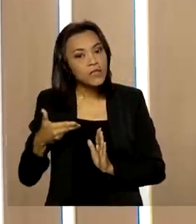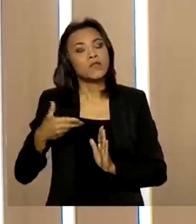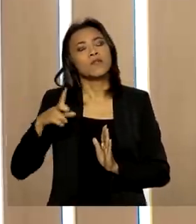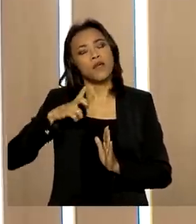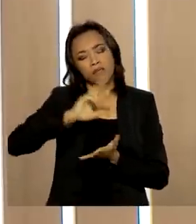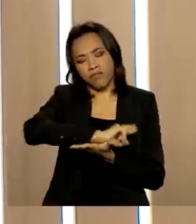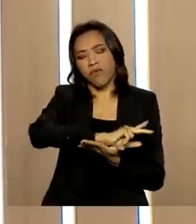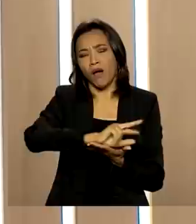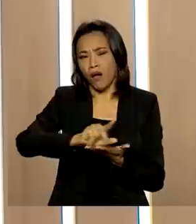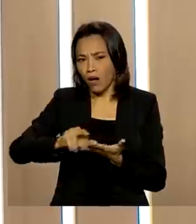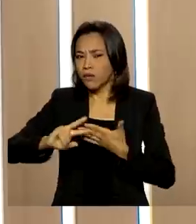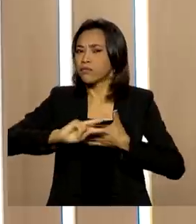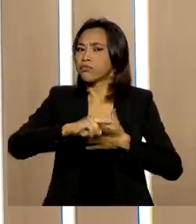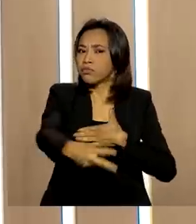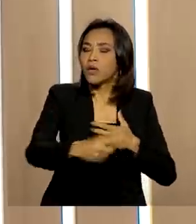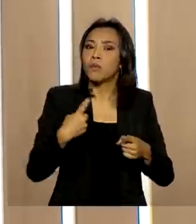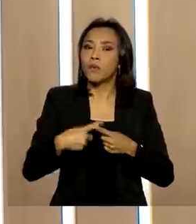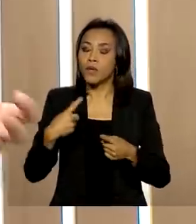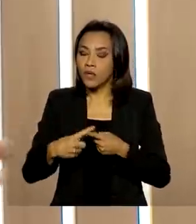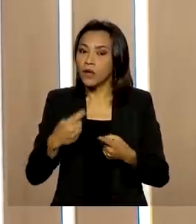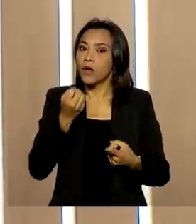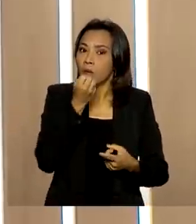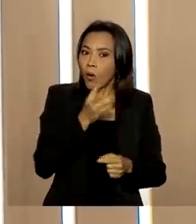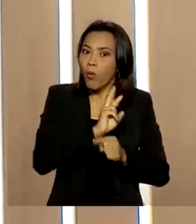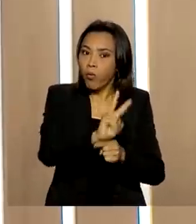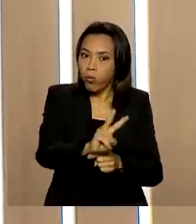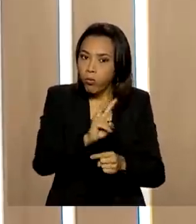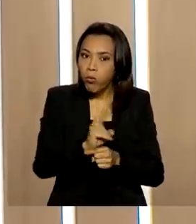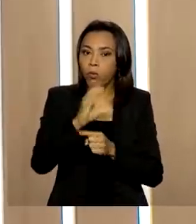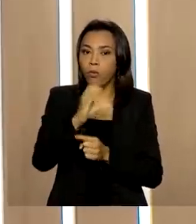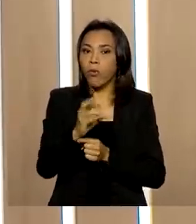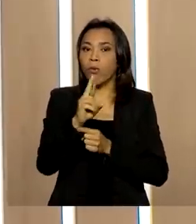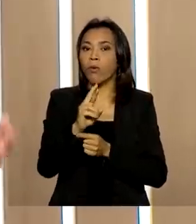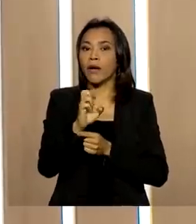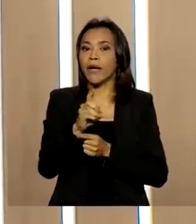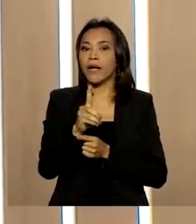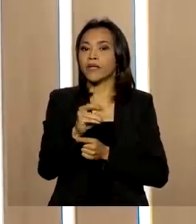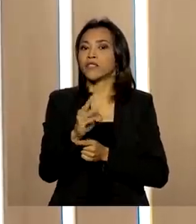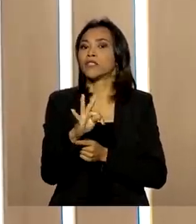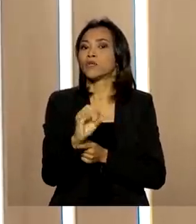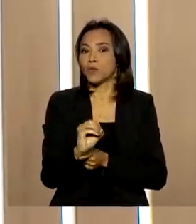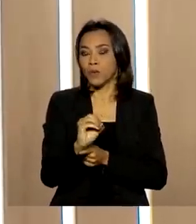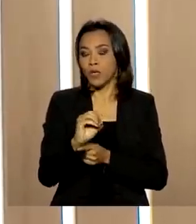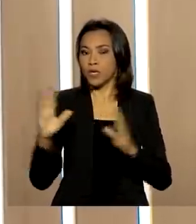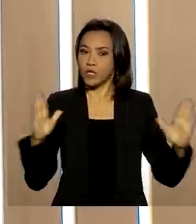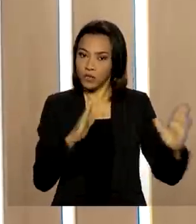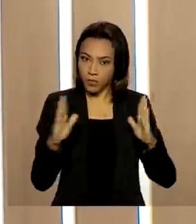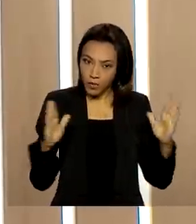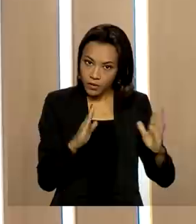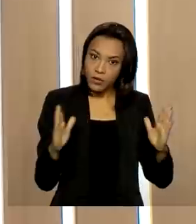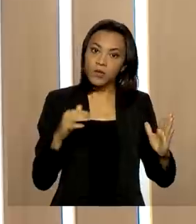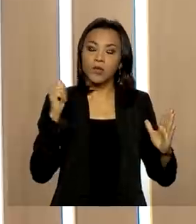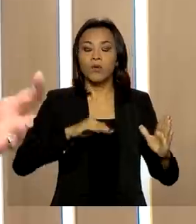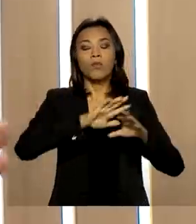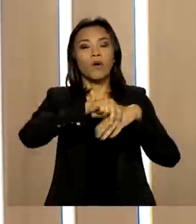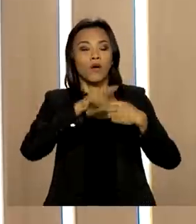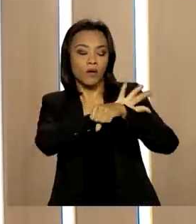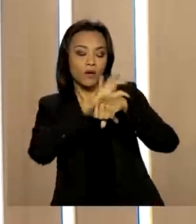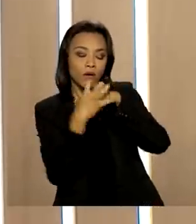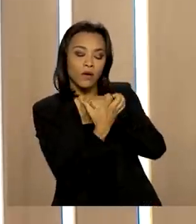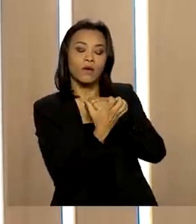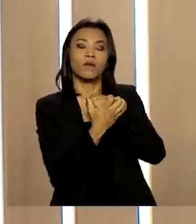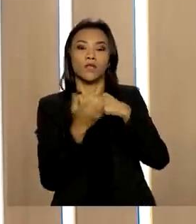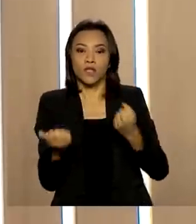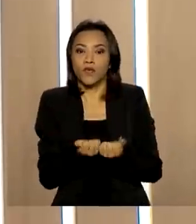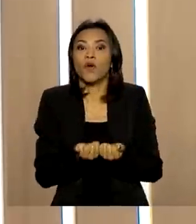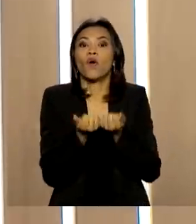motivos, à abundância de crédito que esteve à disposição das famílias em função da pandemia pelo governo disponibilizado